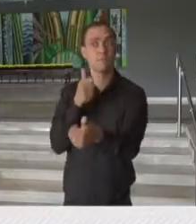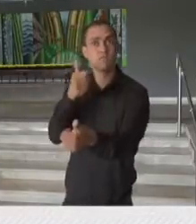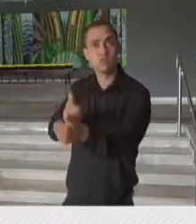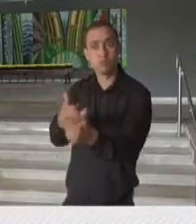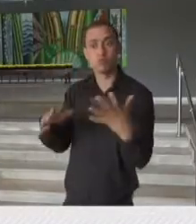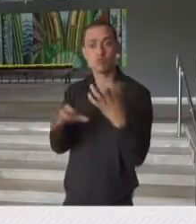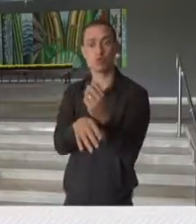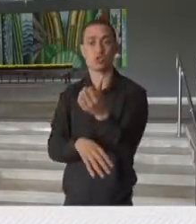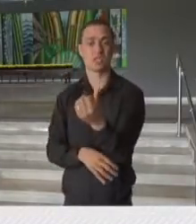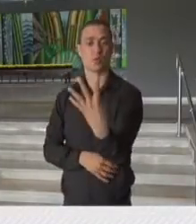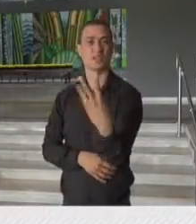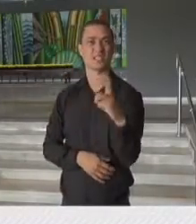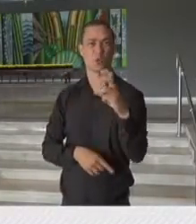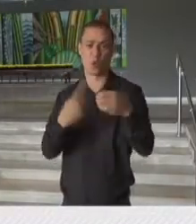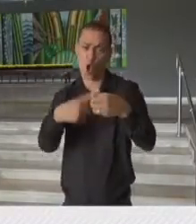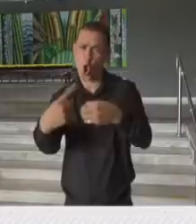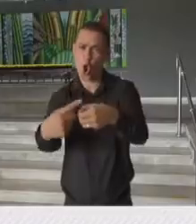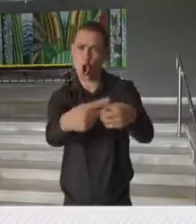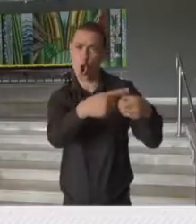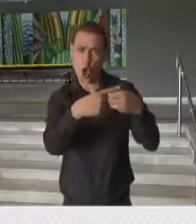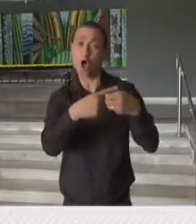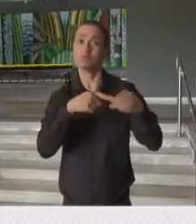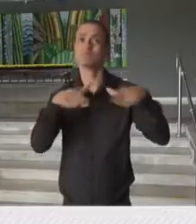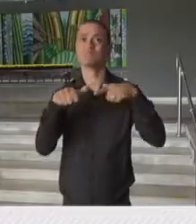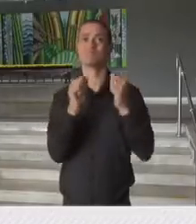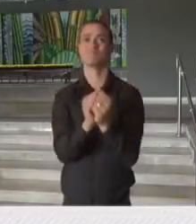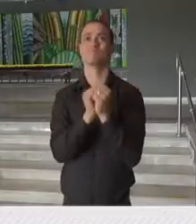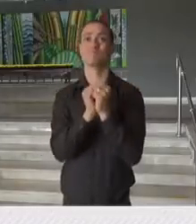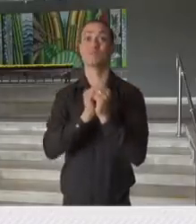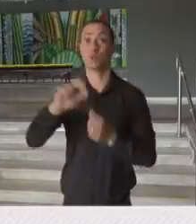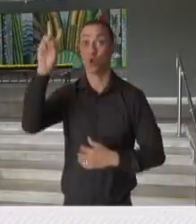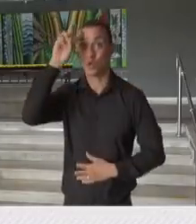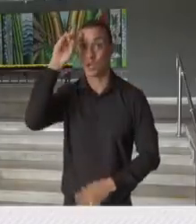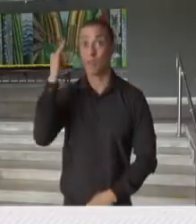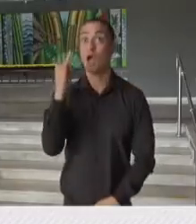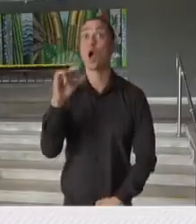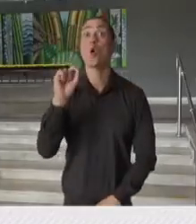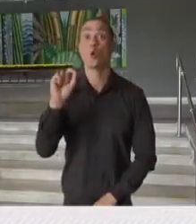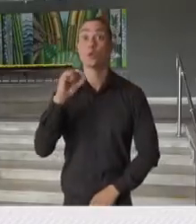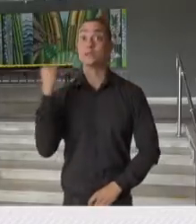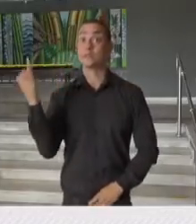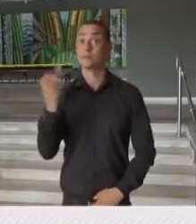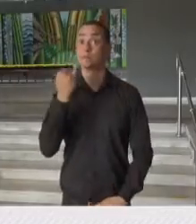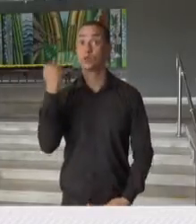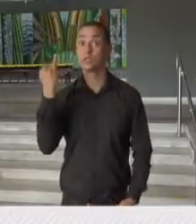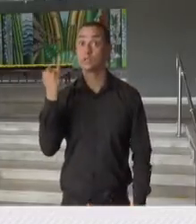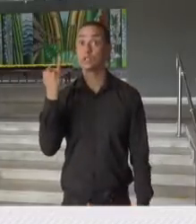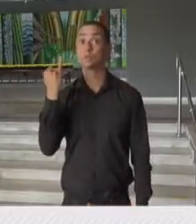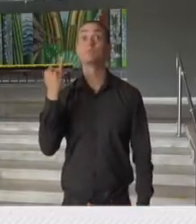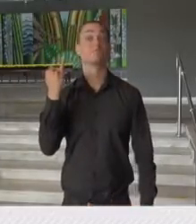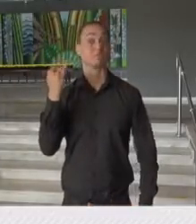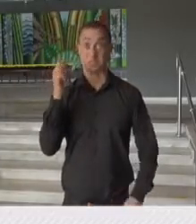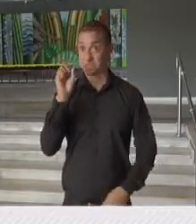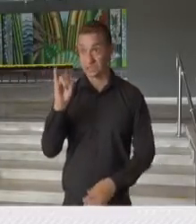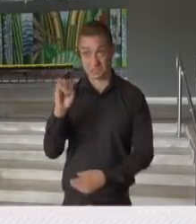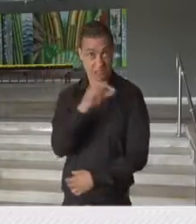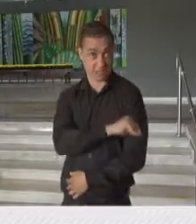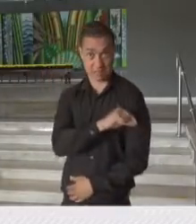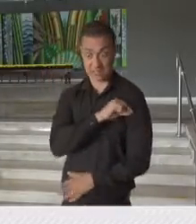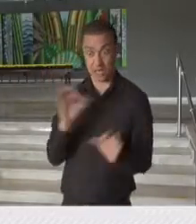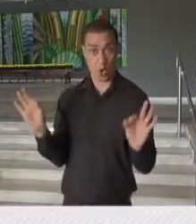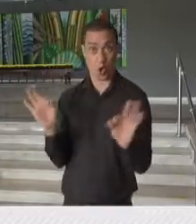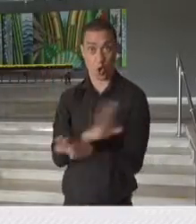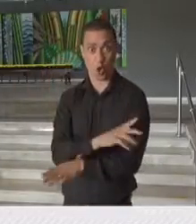645 municípios, e o que nós precisamos lembrar, que é muito importante, é que quem não completou o seu